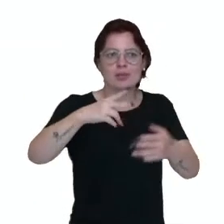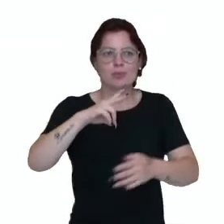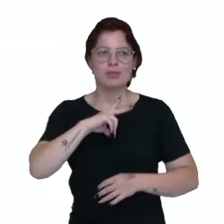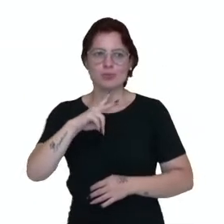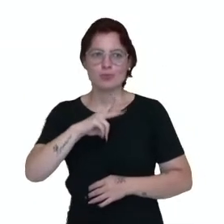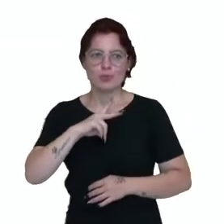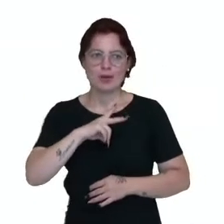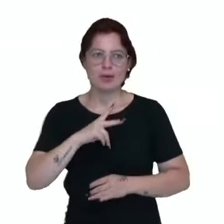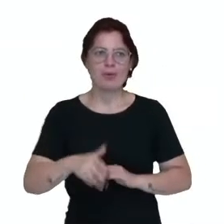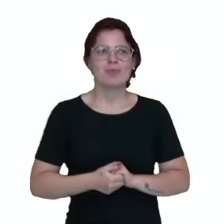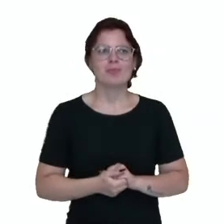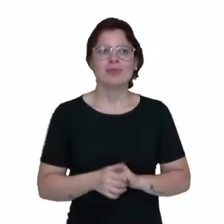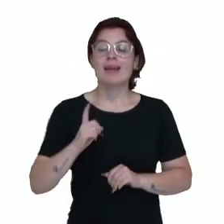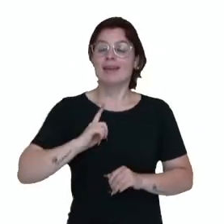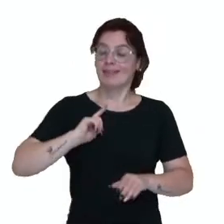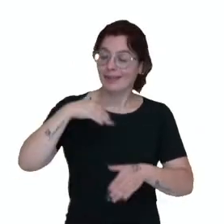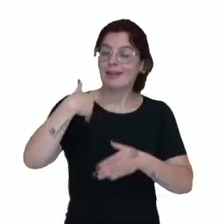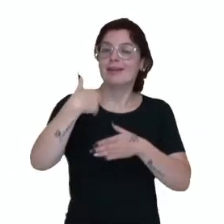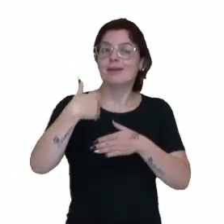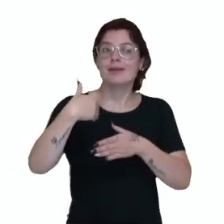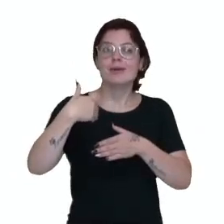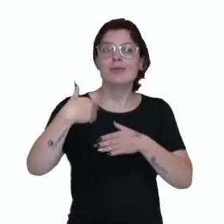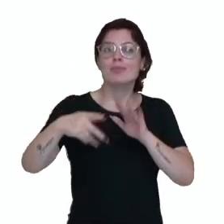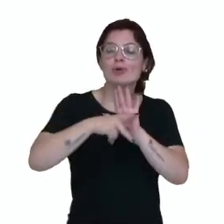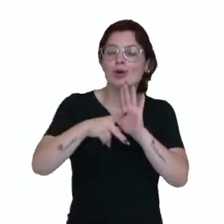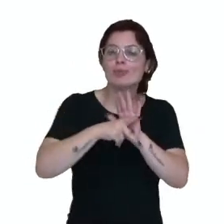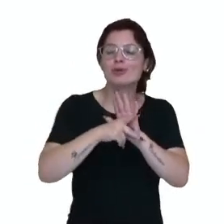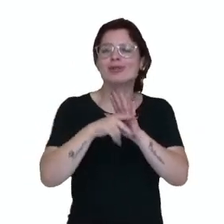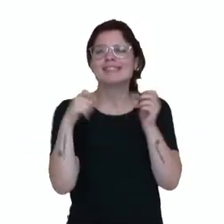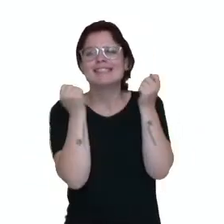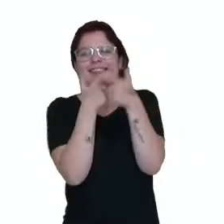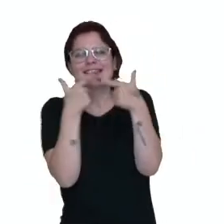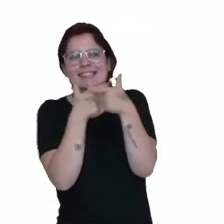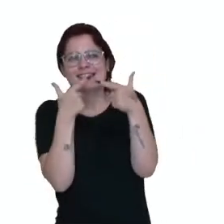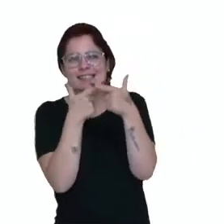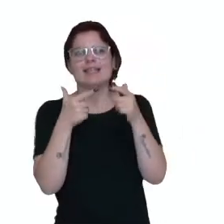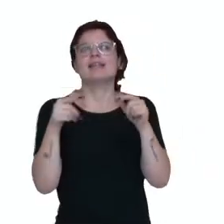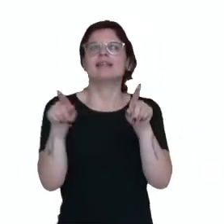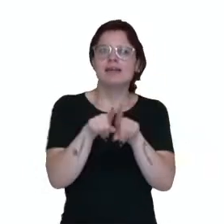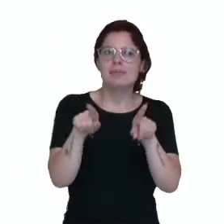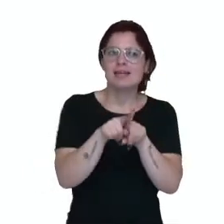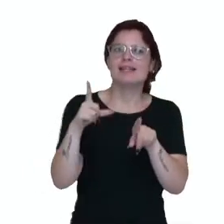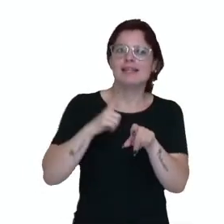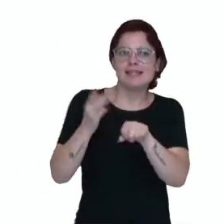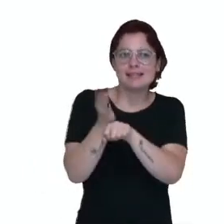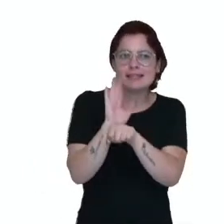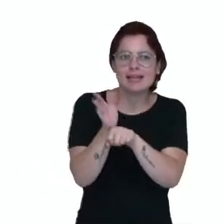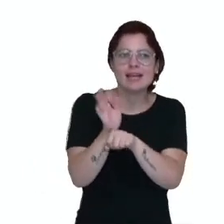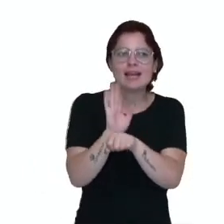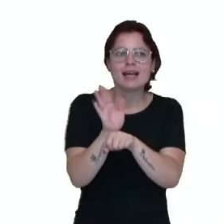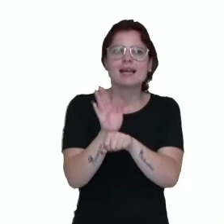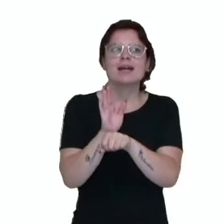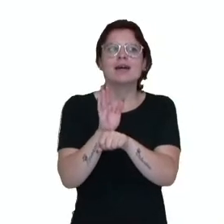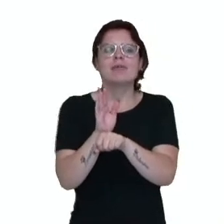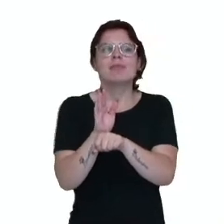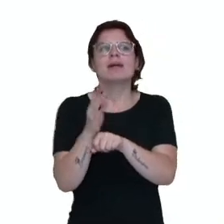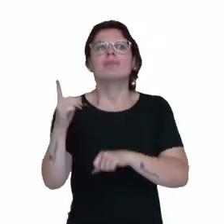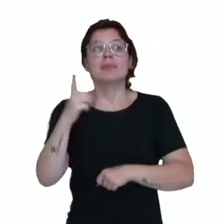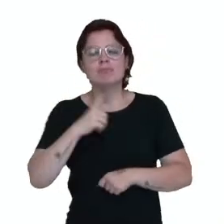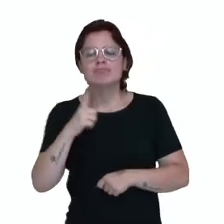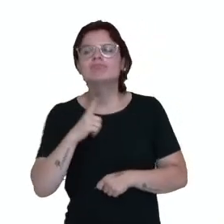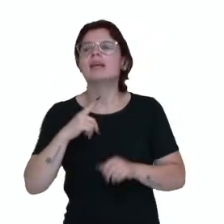blogs de entretenimento, blog de cinema, blogs de assuntos empresariais como